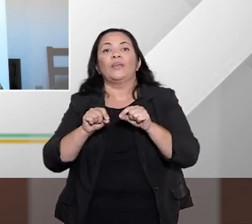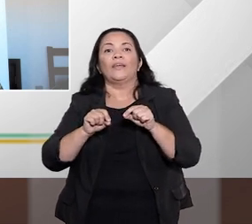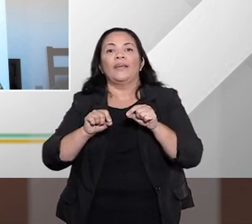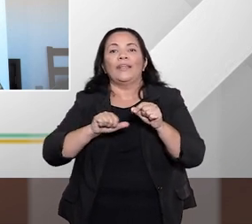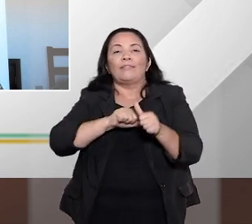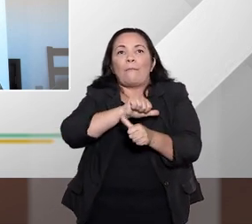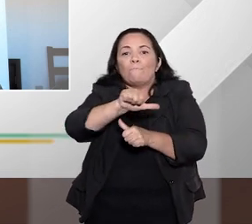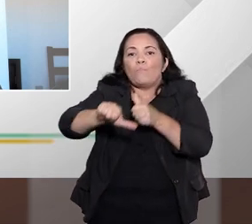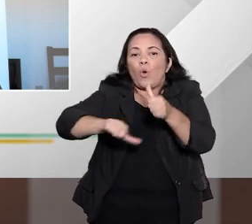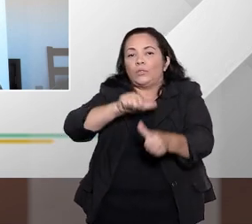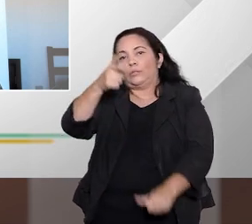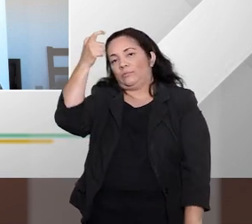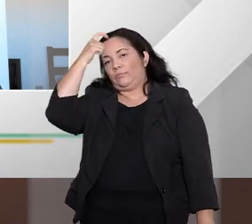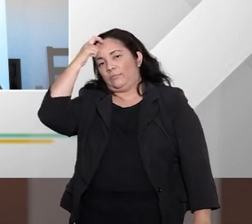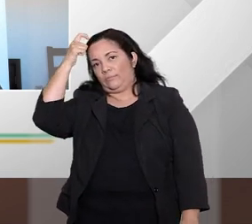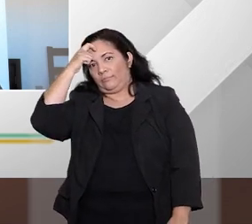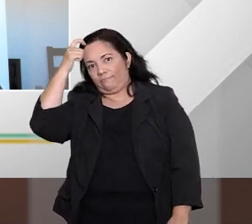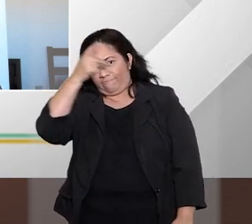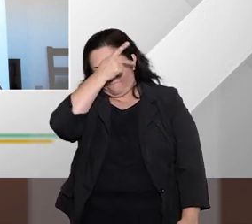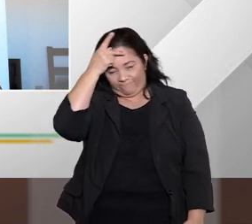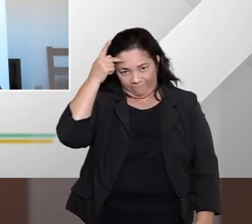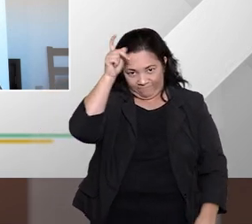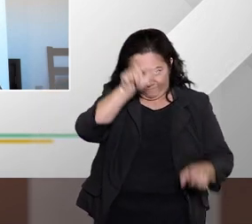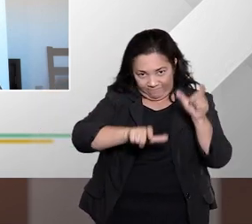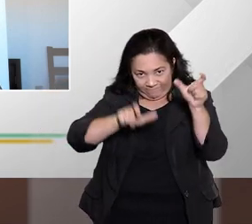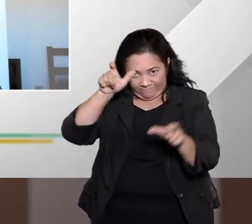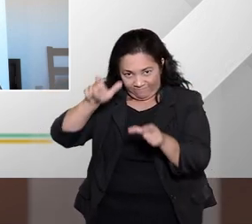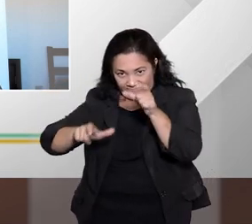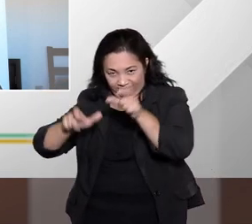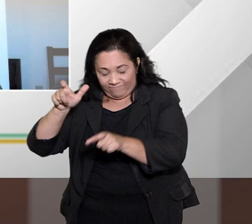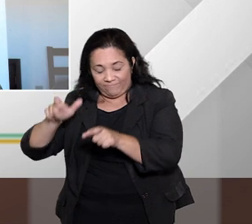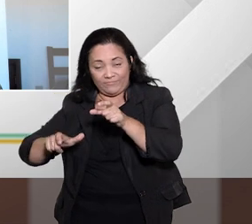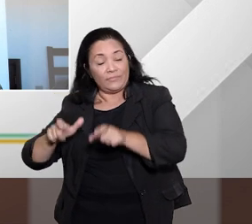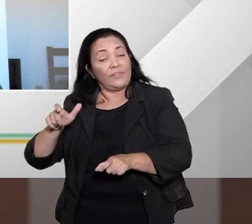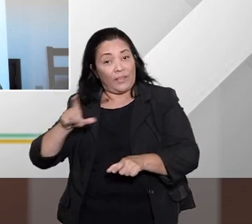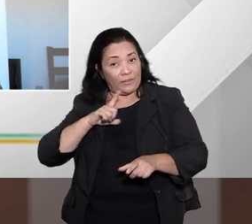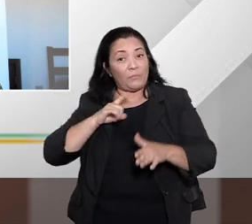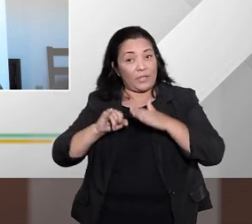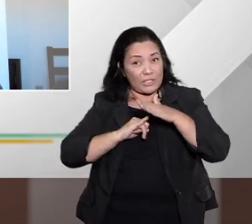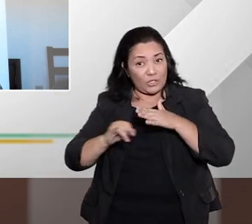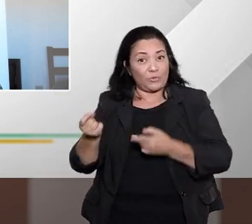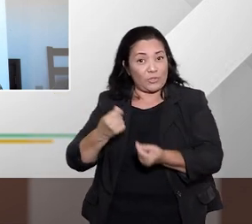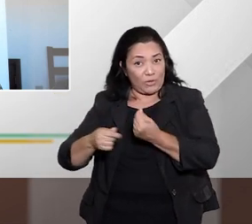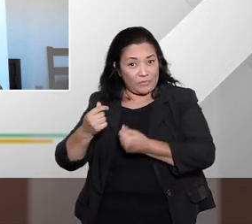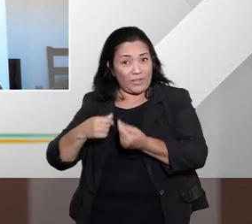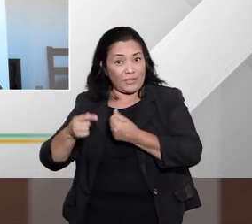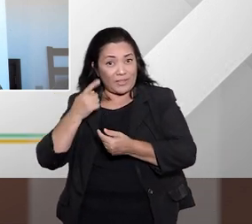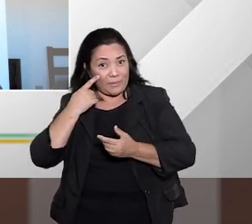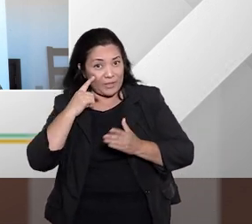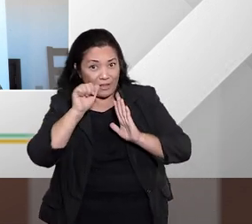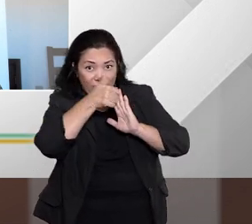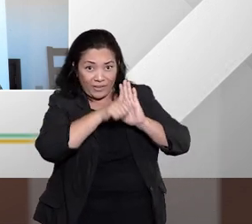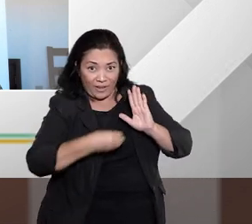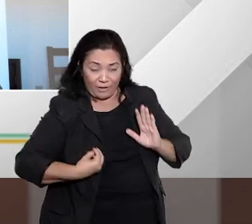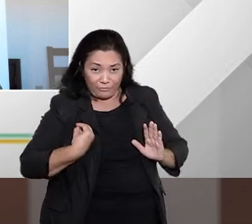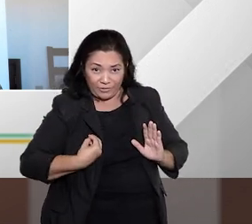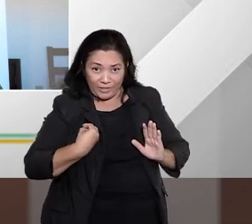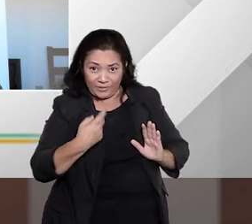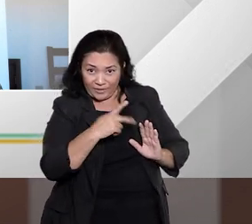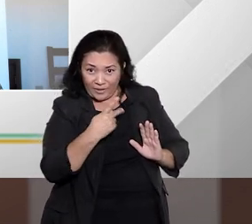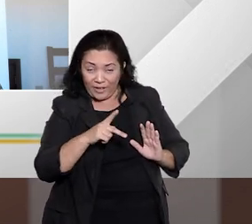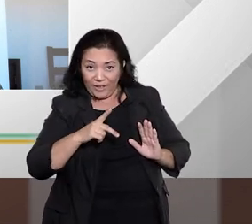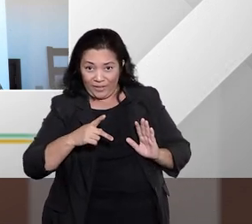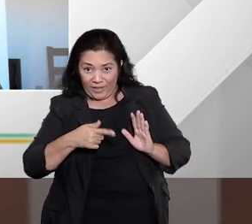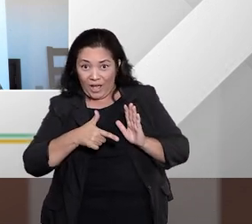do pagamento e da concessão de crédito que visa a obtenção de mais clientes sem considerar se esse cliente vai conseguir